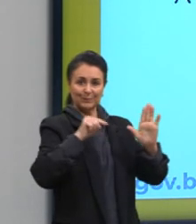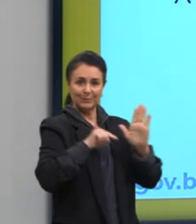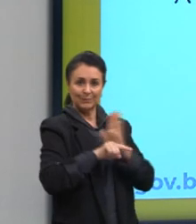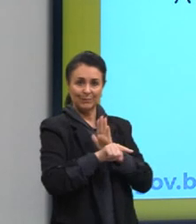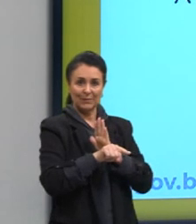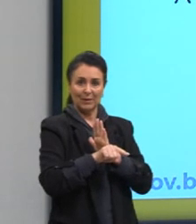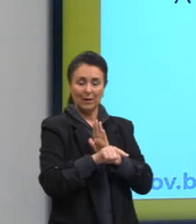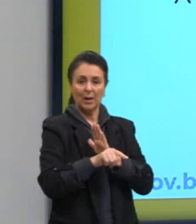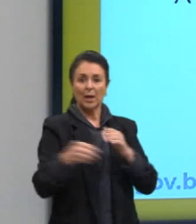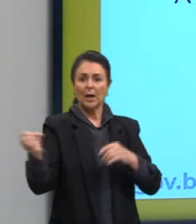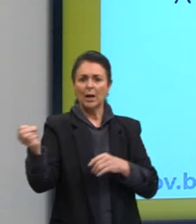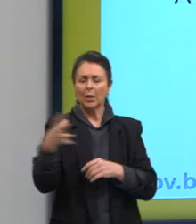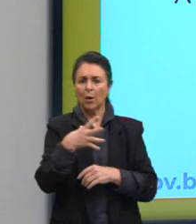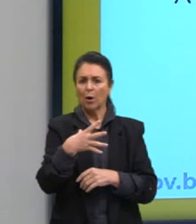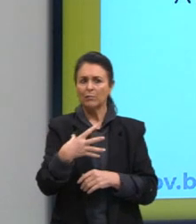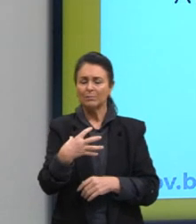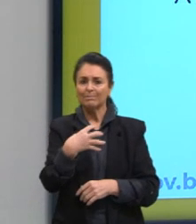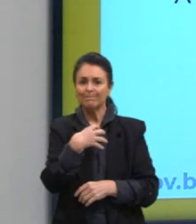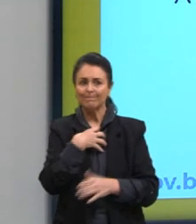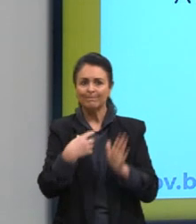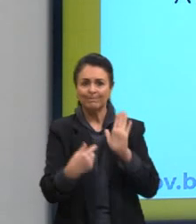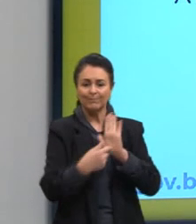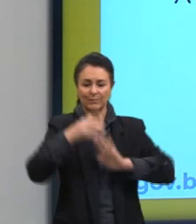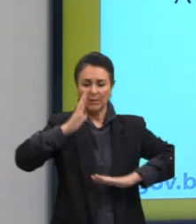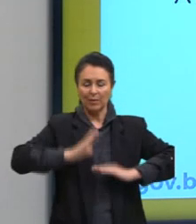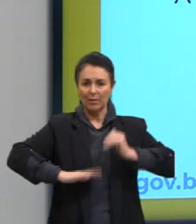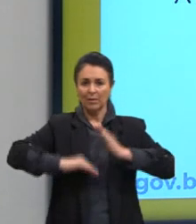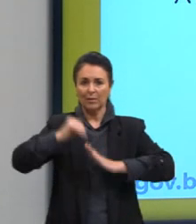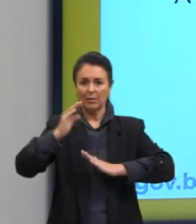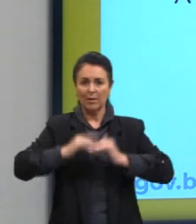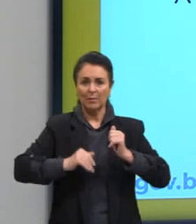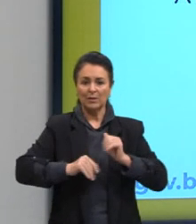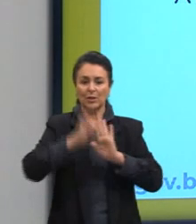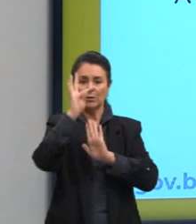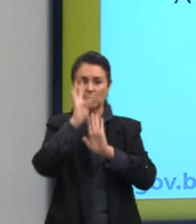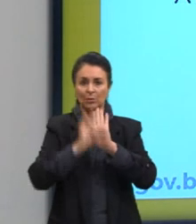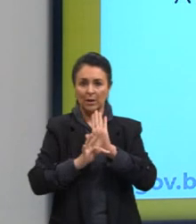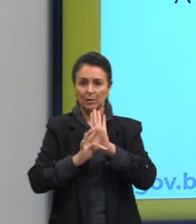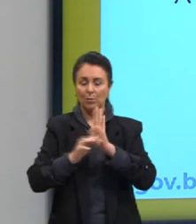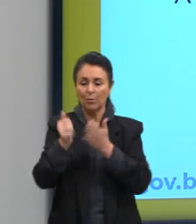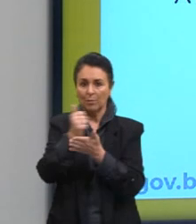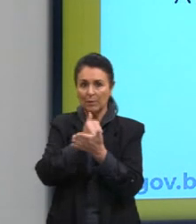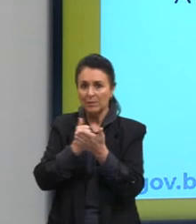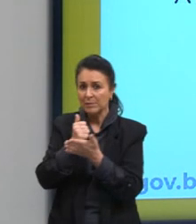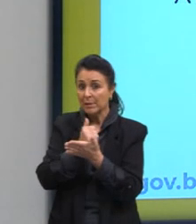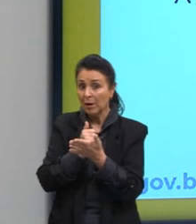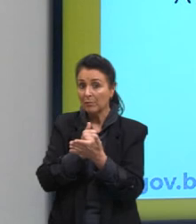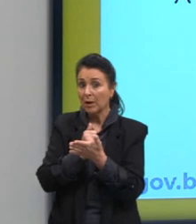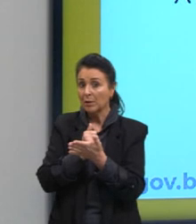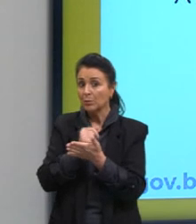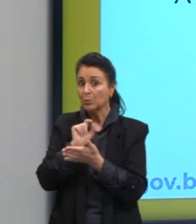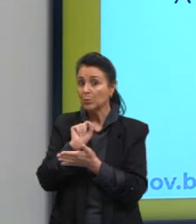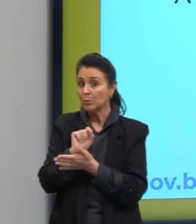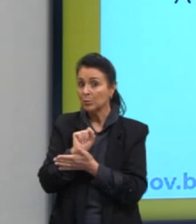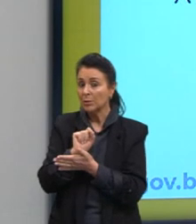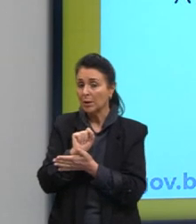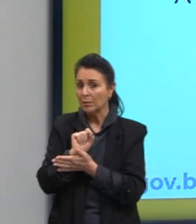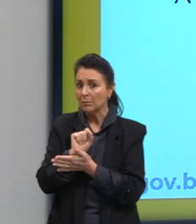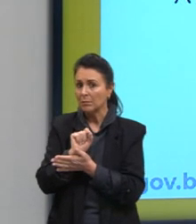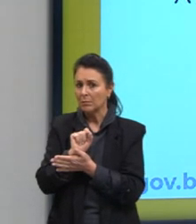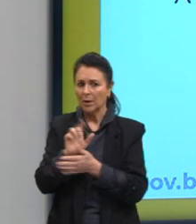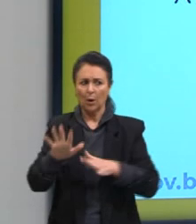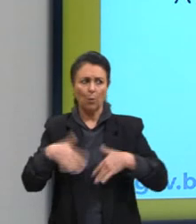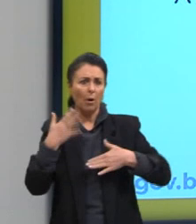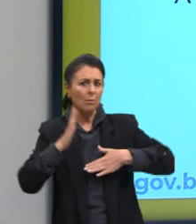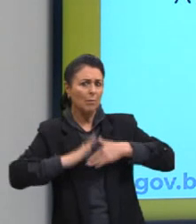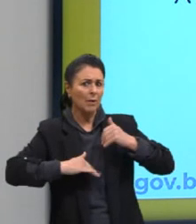A nova abordagem sobre a prática indicada no texto fundamentava-se no... Então, que prática